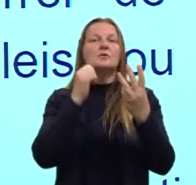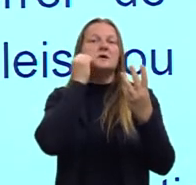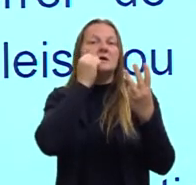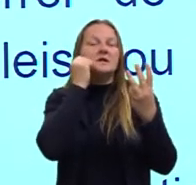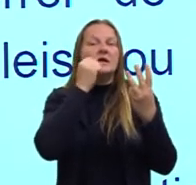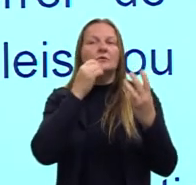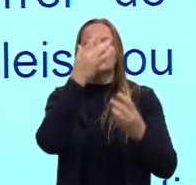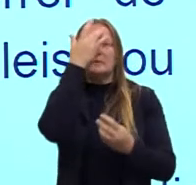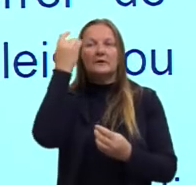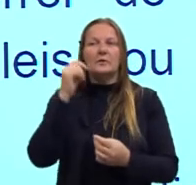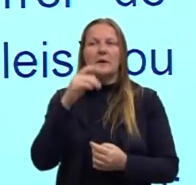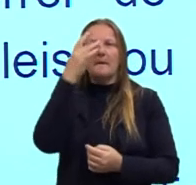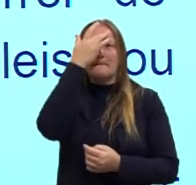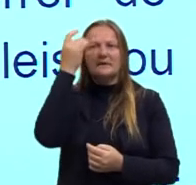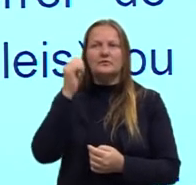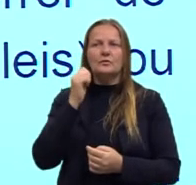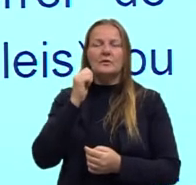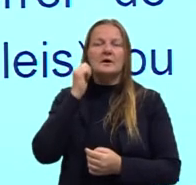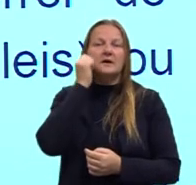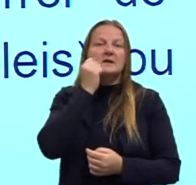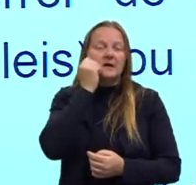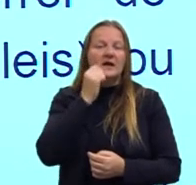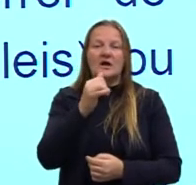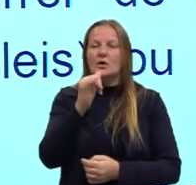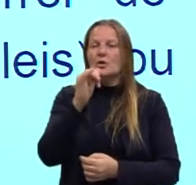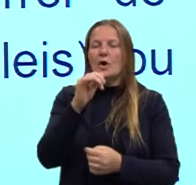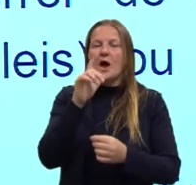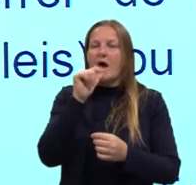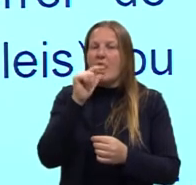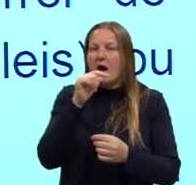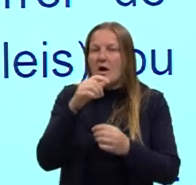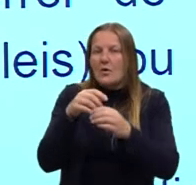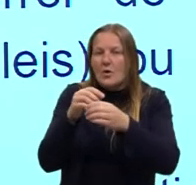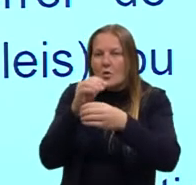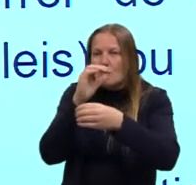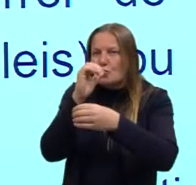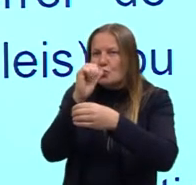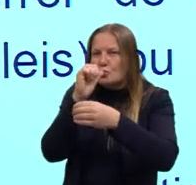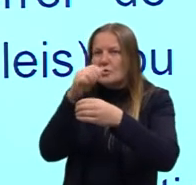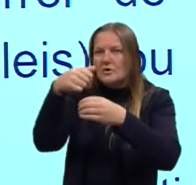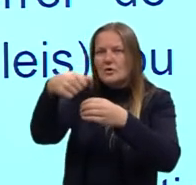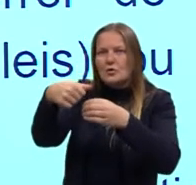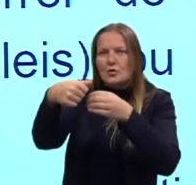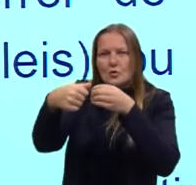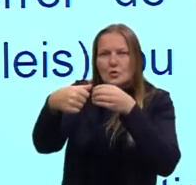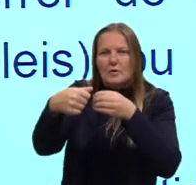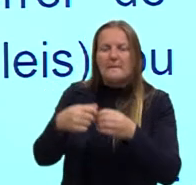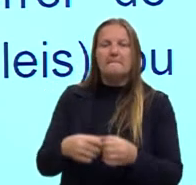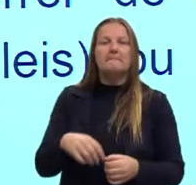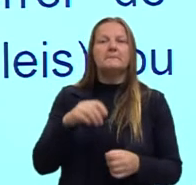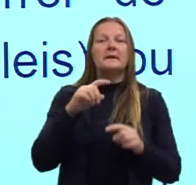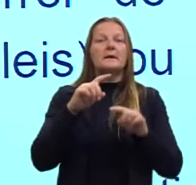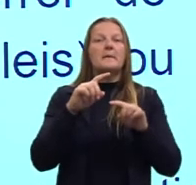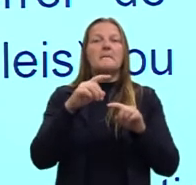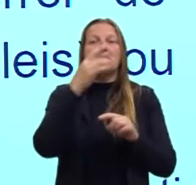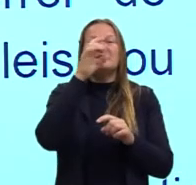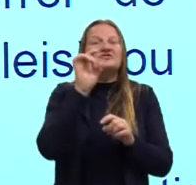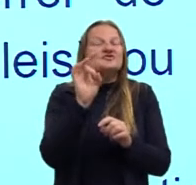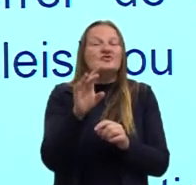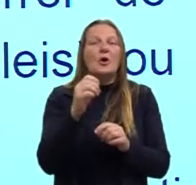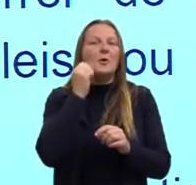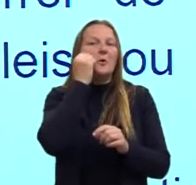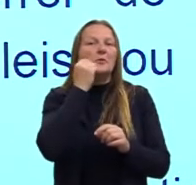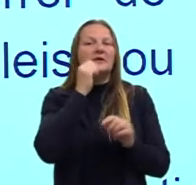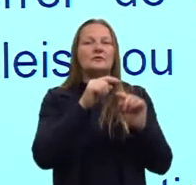bebedouro, uma pessoa negra utilizando um bebedouro e tem uma plaquinha dizendo para pessoas de cor somente.